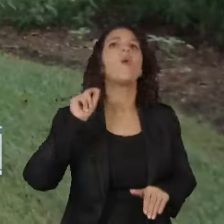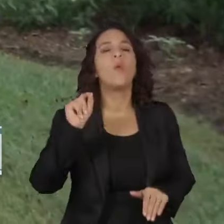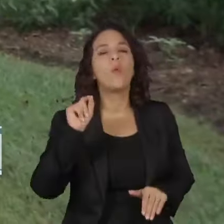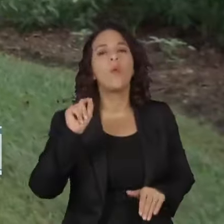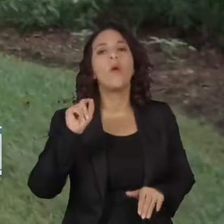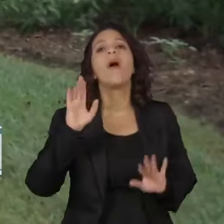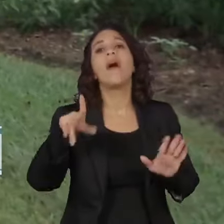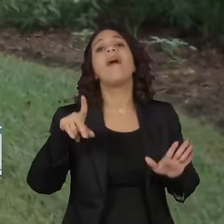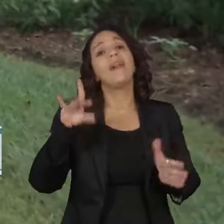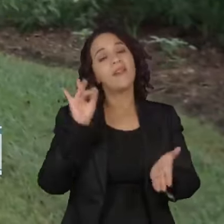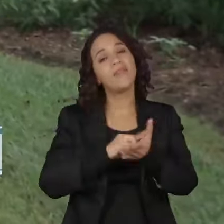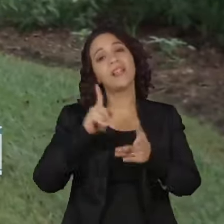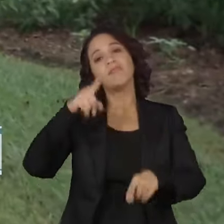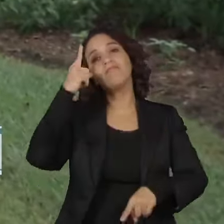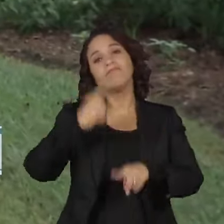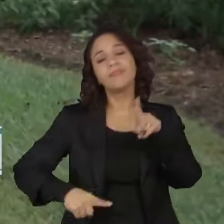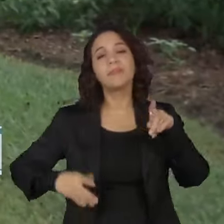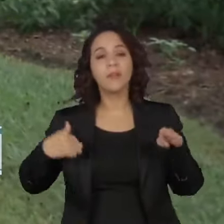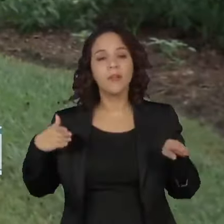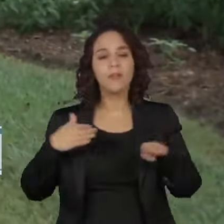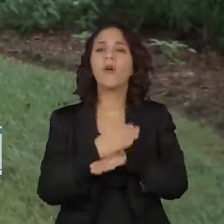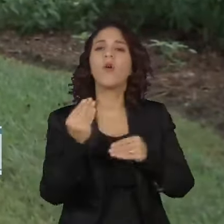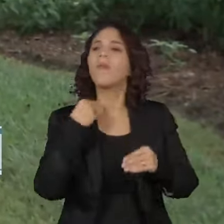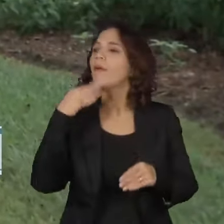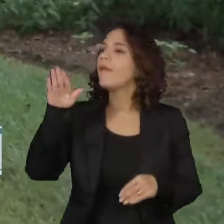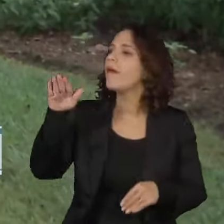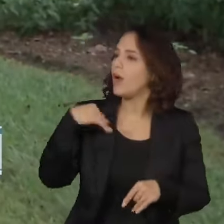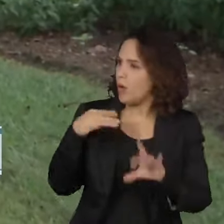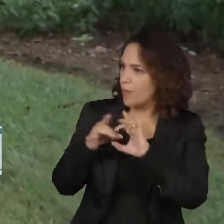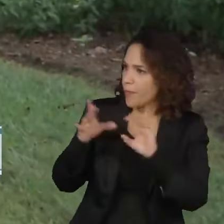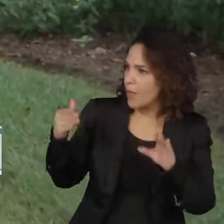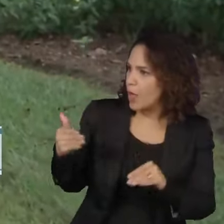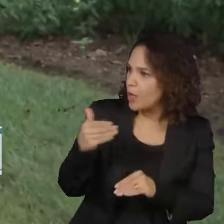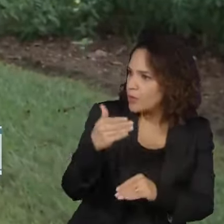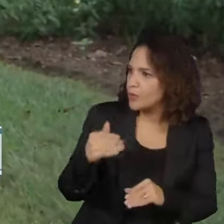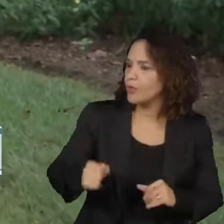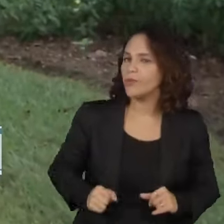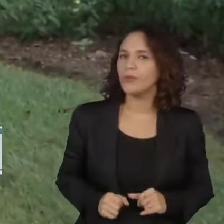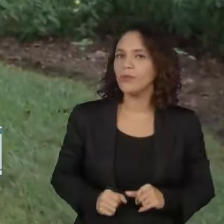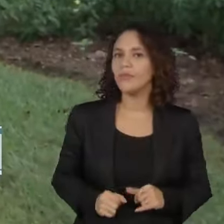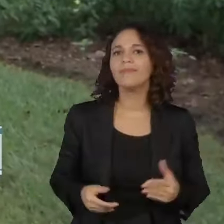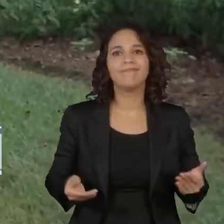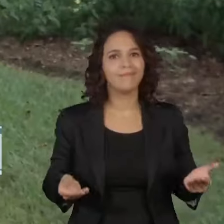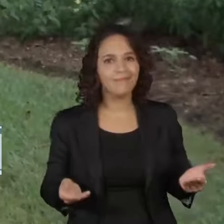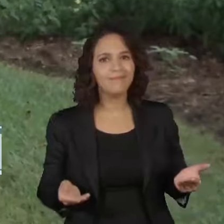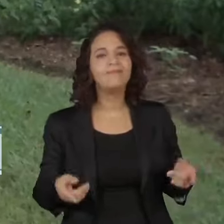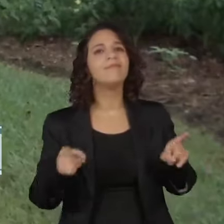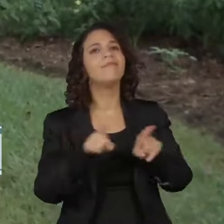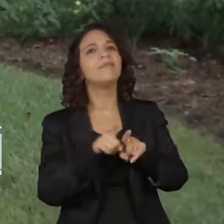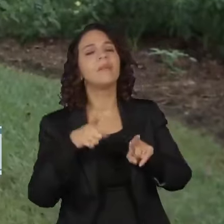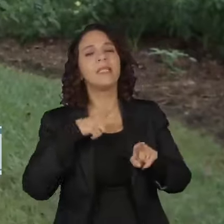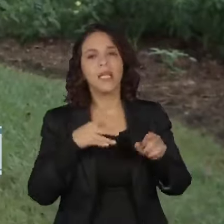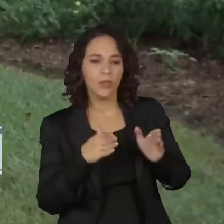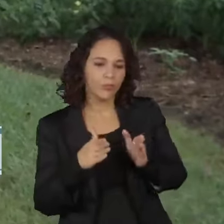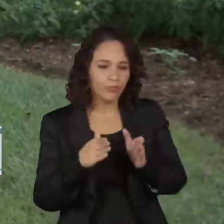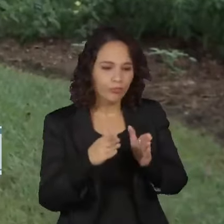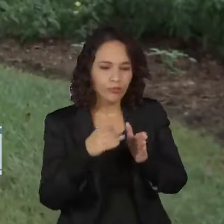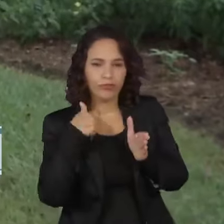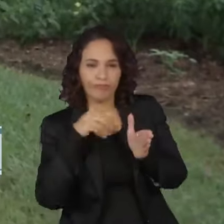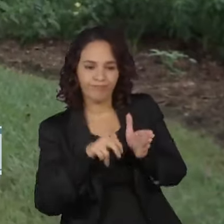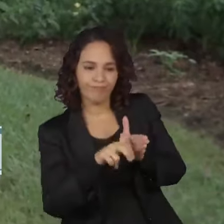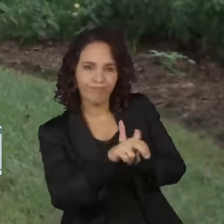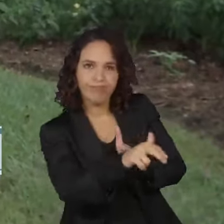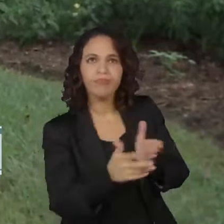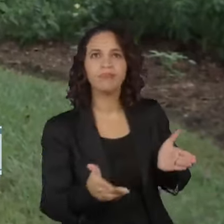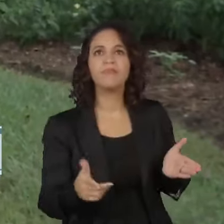impedindo o acesso à praia. Você vai precisar pedir autorização para você passar em algumas áreas, você vai precisar passar por pequenas estradinhas, você